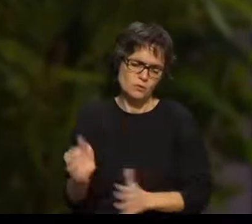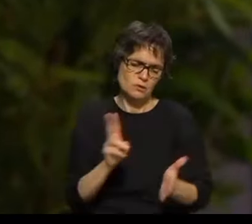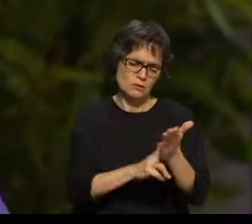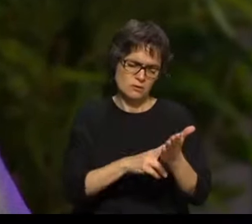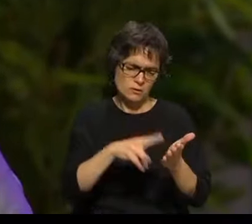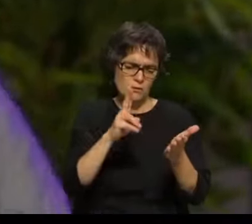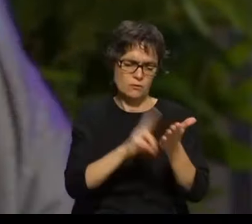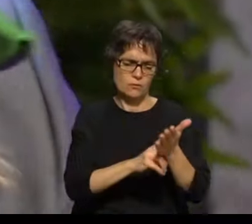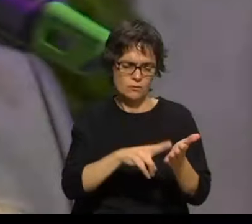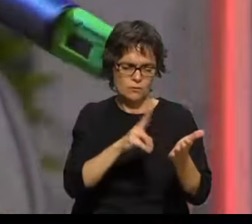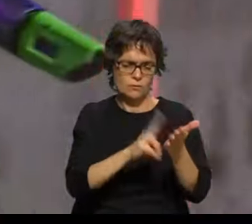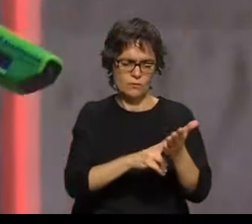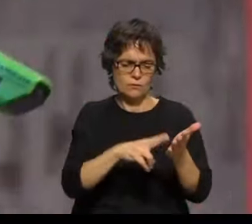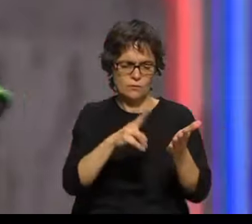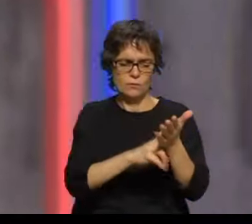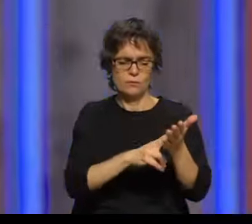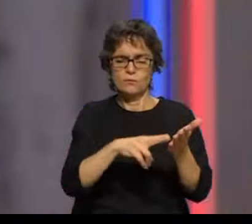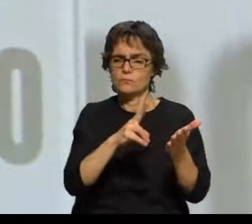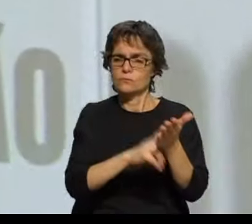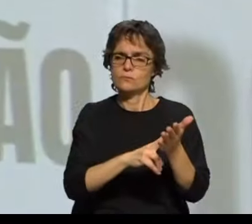da razão